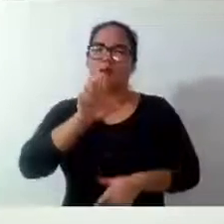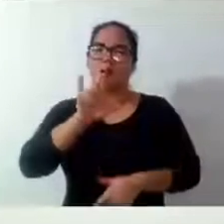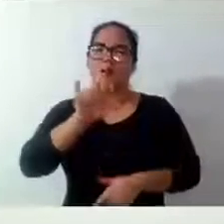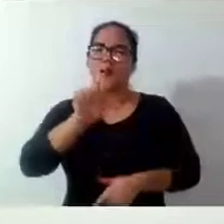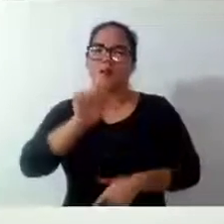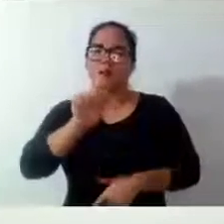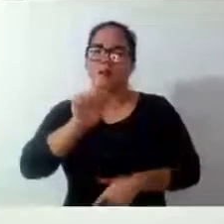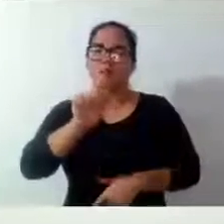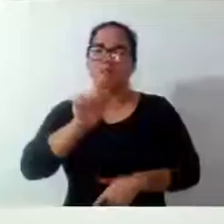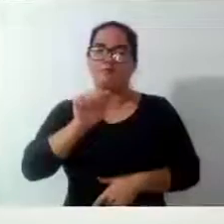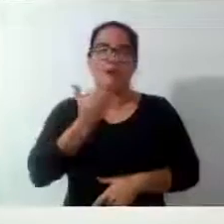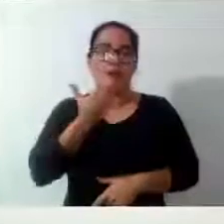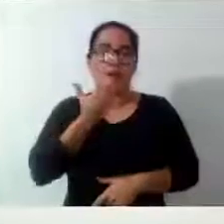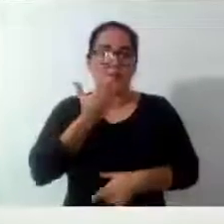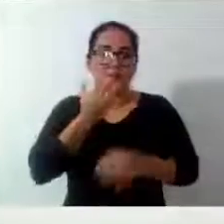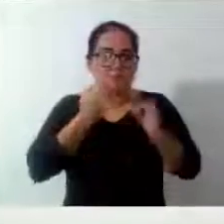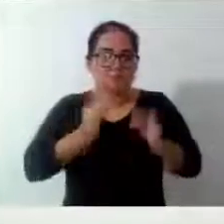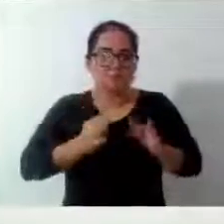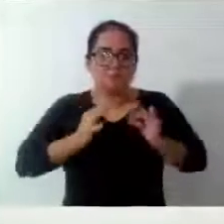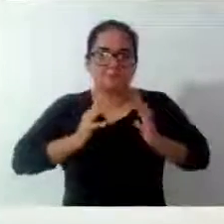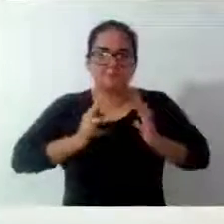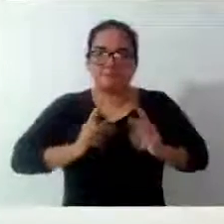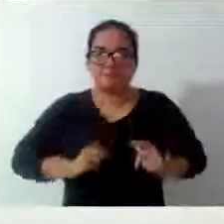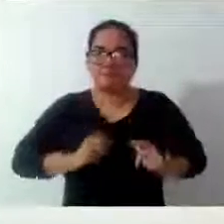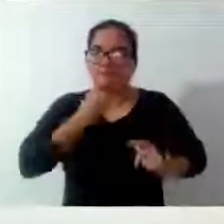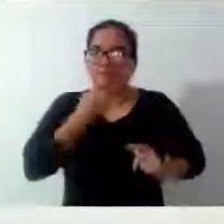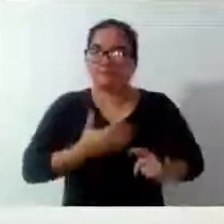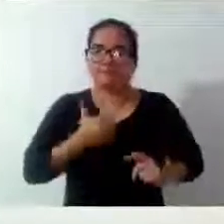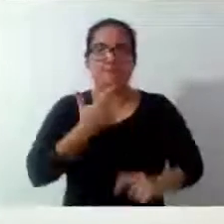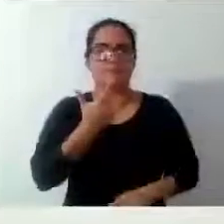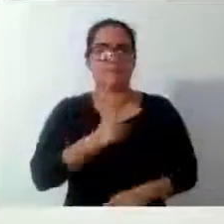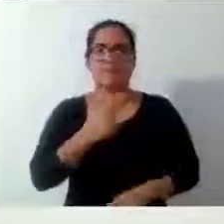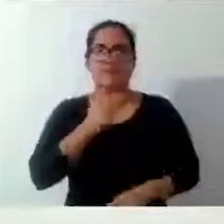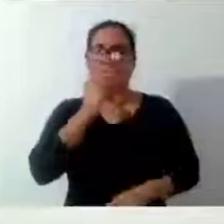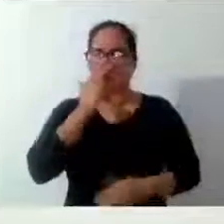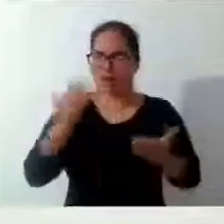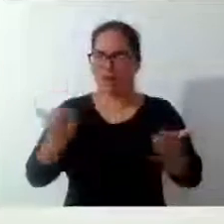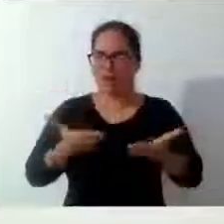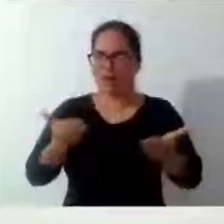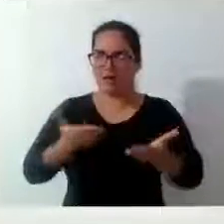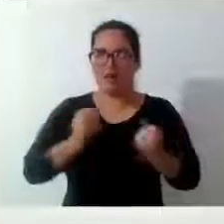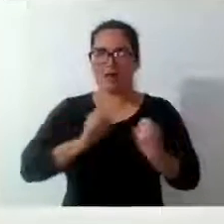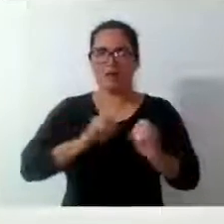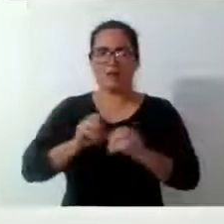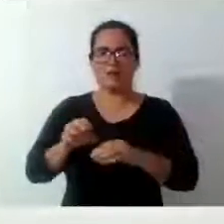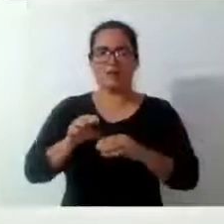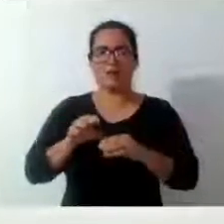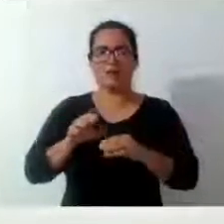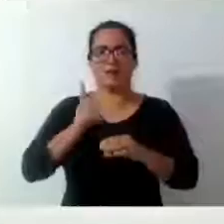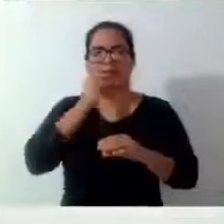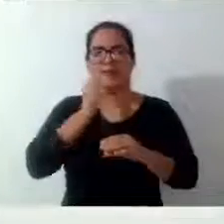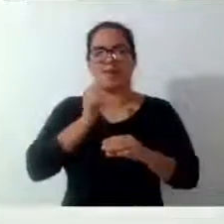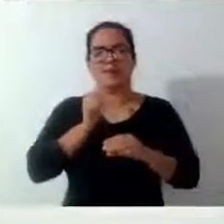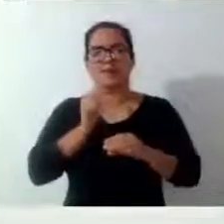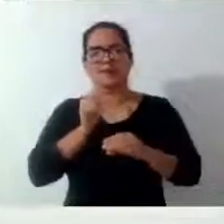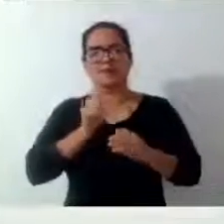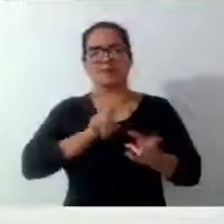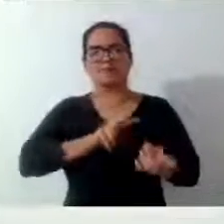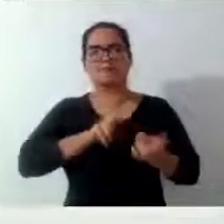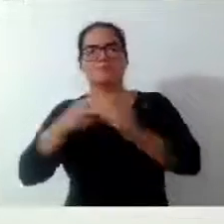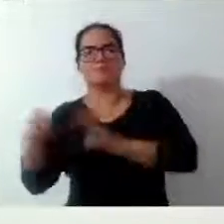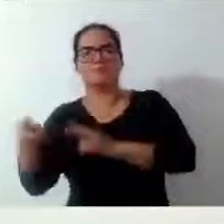alimentação adequada estão tendo. Aliás, agora parece que a educação está remanejando alimentação.